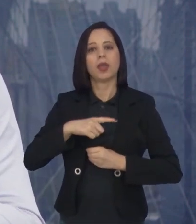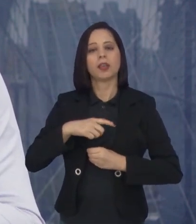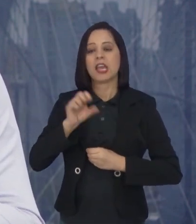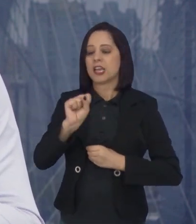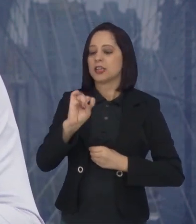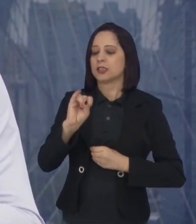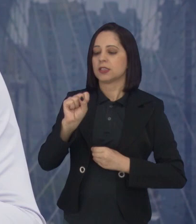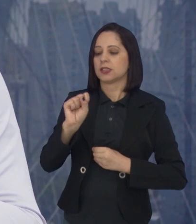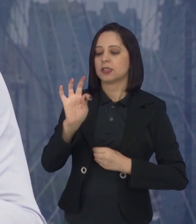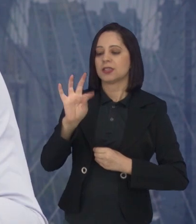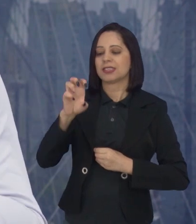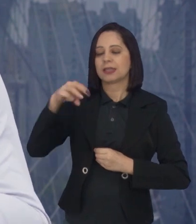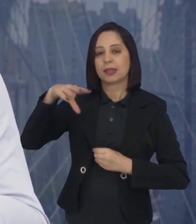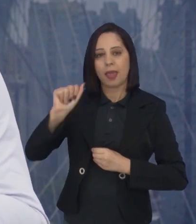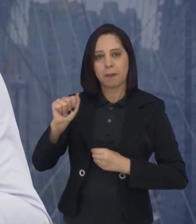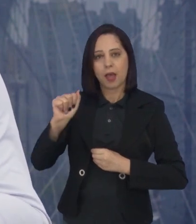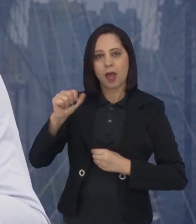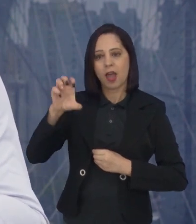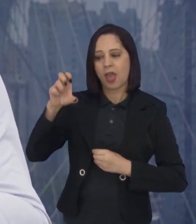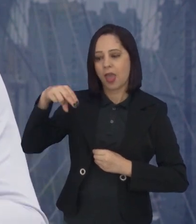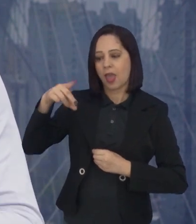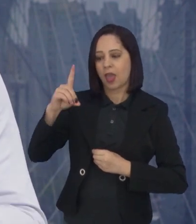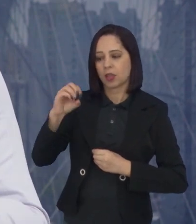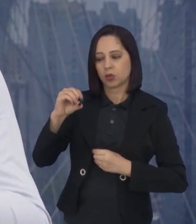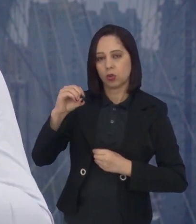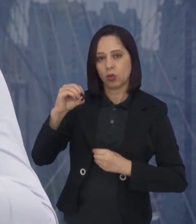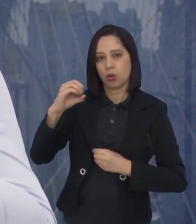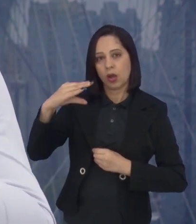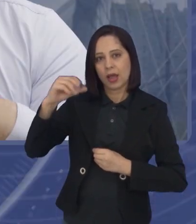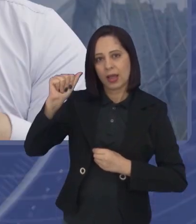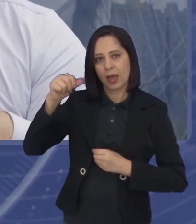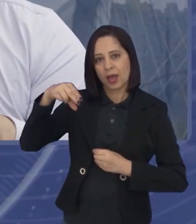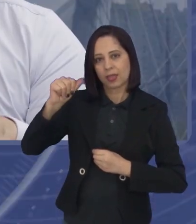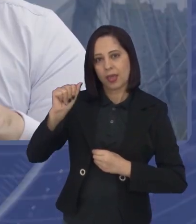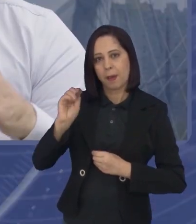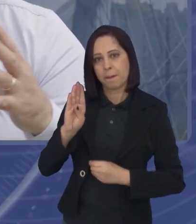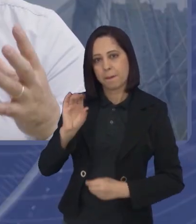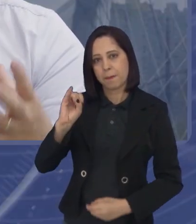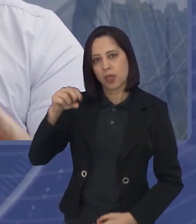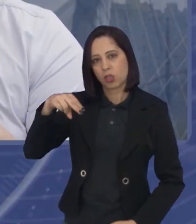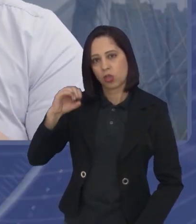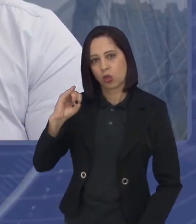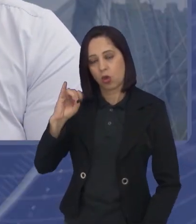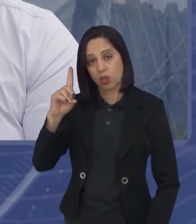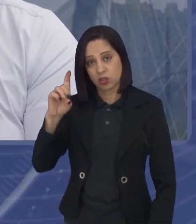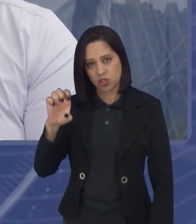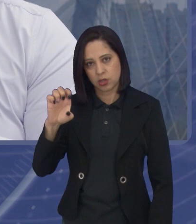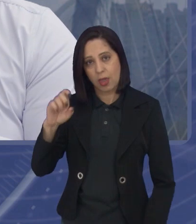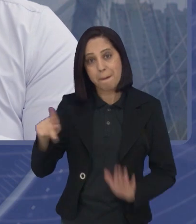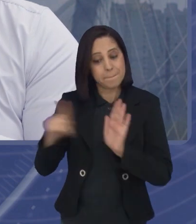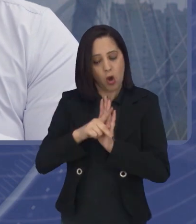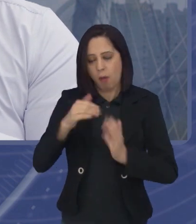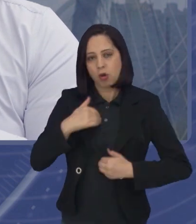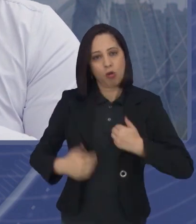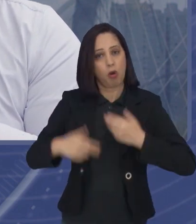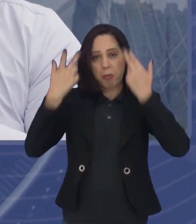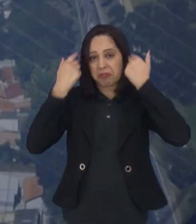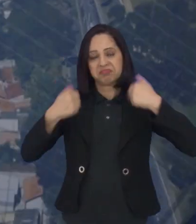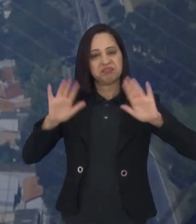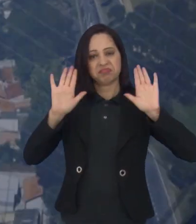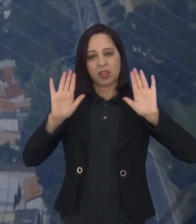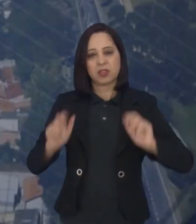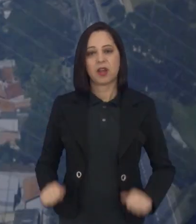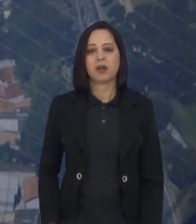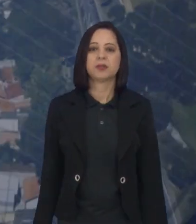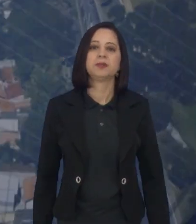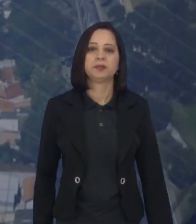Sistema endocannabinoide. Então, eu regulo um sistema que o meu corpo tem, que todo o corpo nosso tem. Tá, jóia?